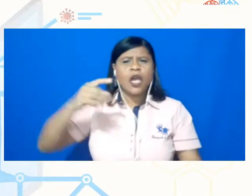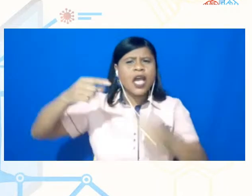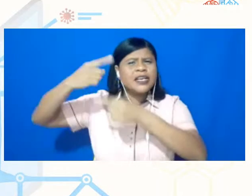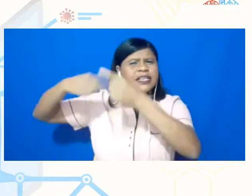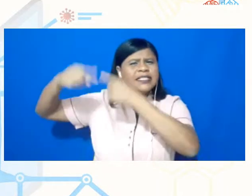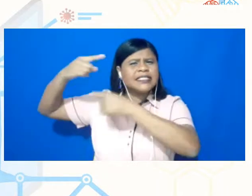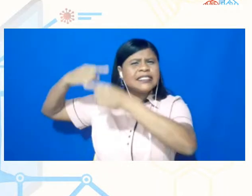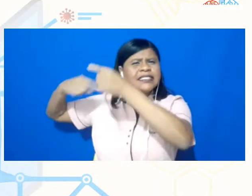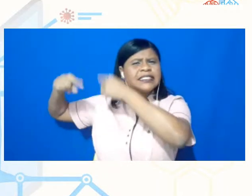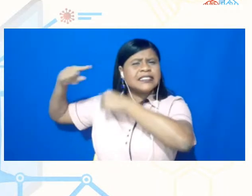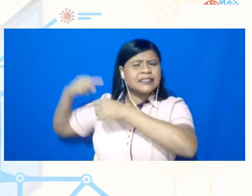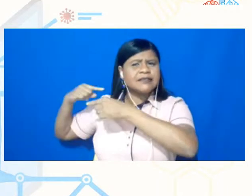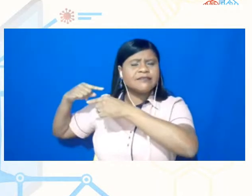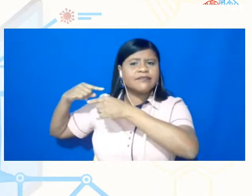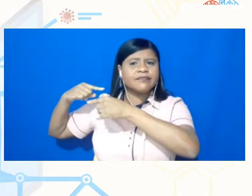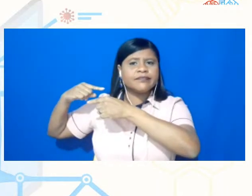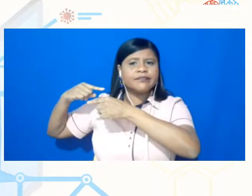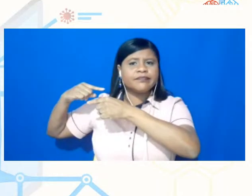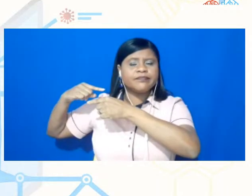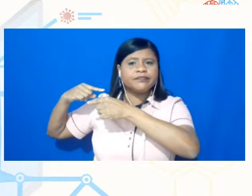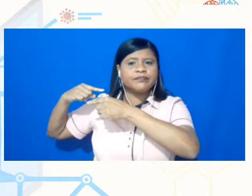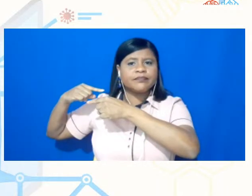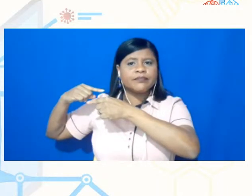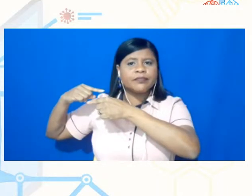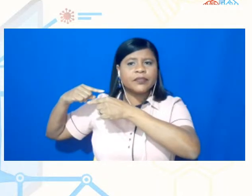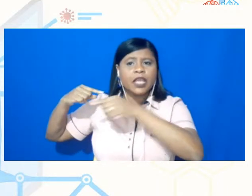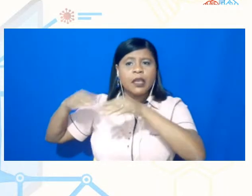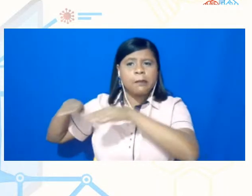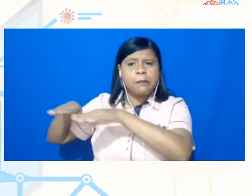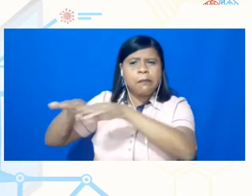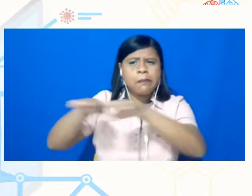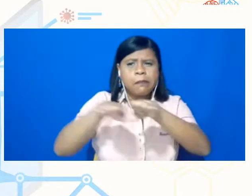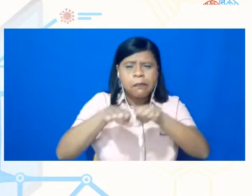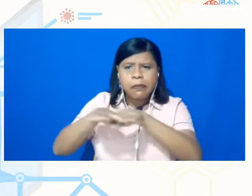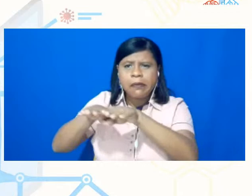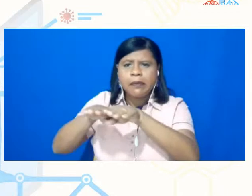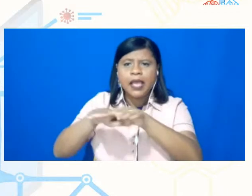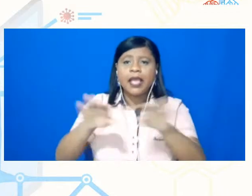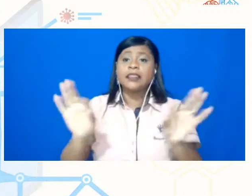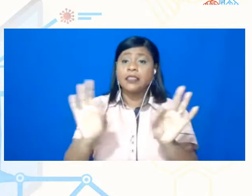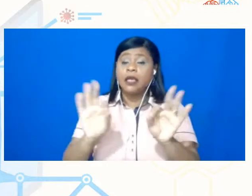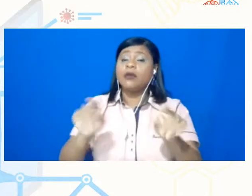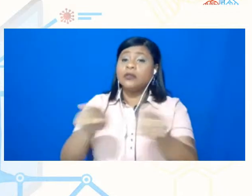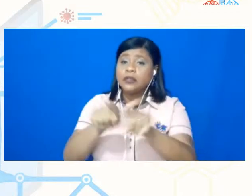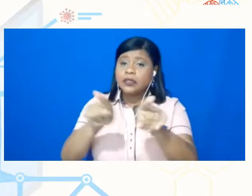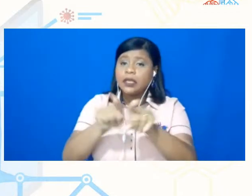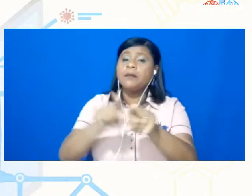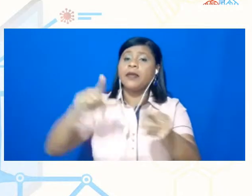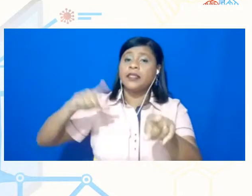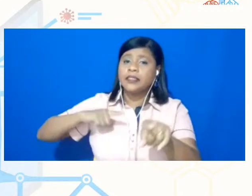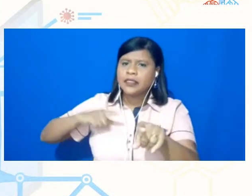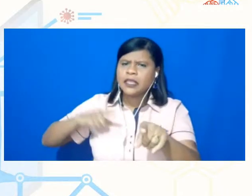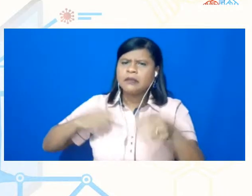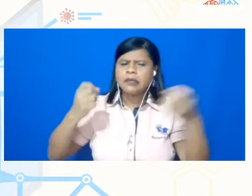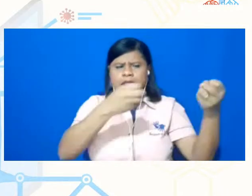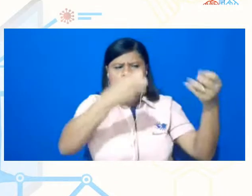dita como hegemônica, né, mas nós temos aí espaço para trazer